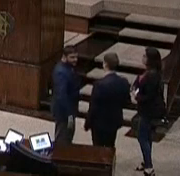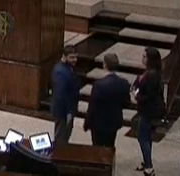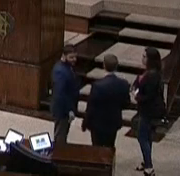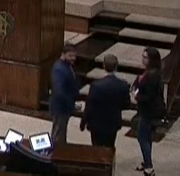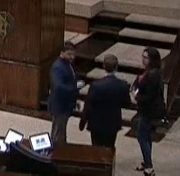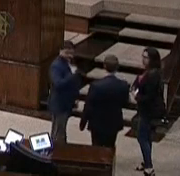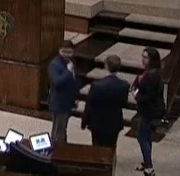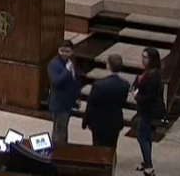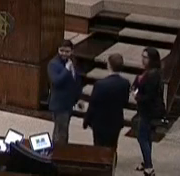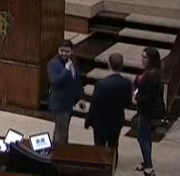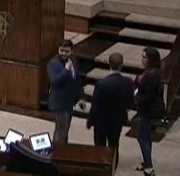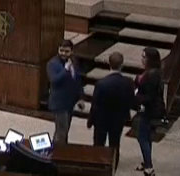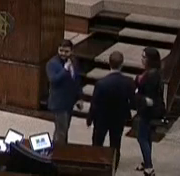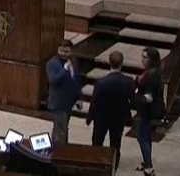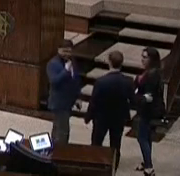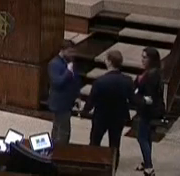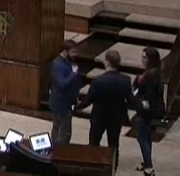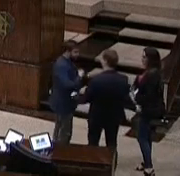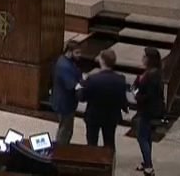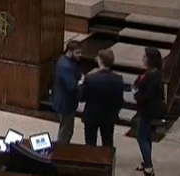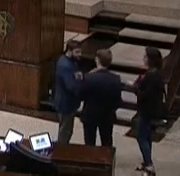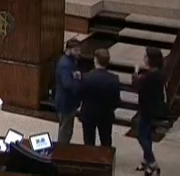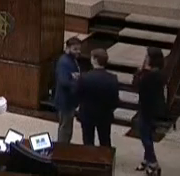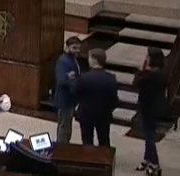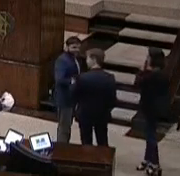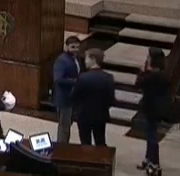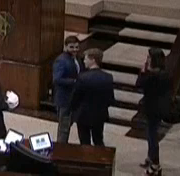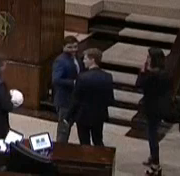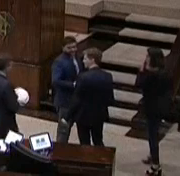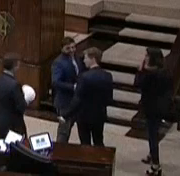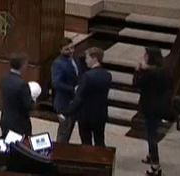do Plenário 20 de setembro para